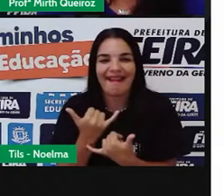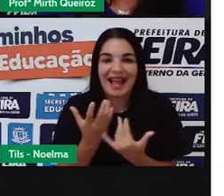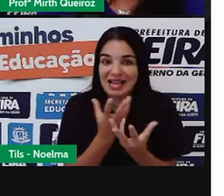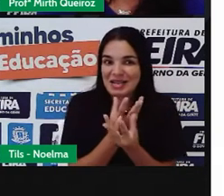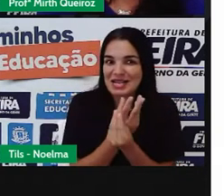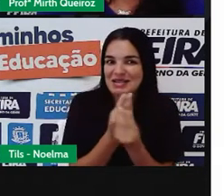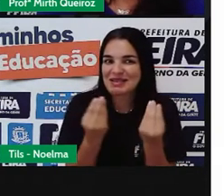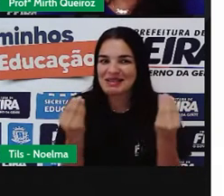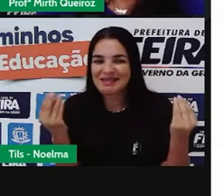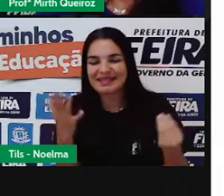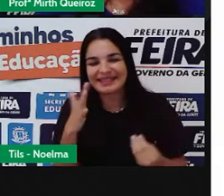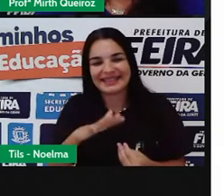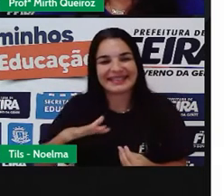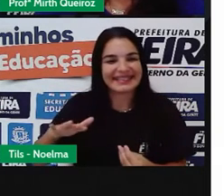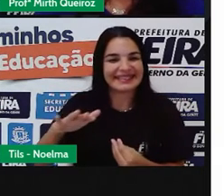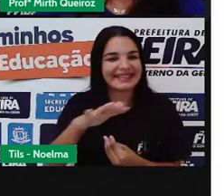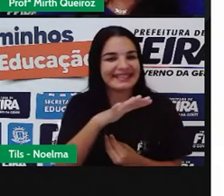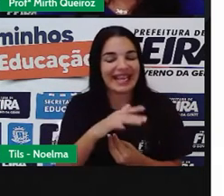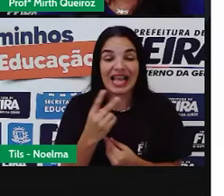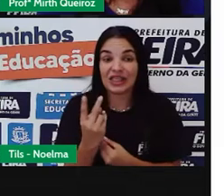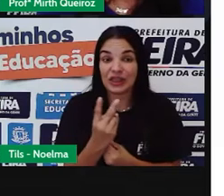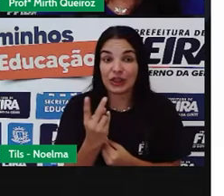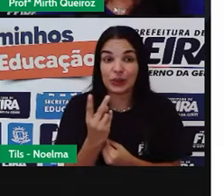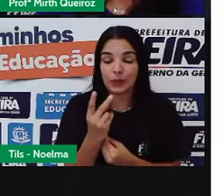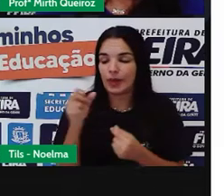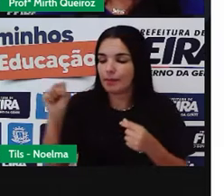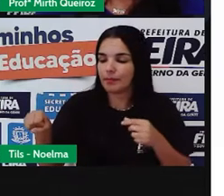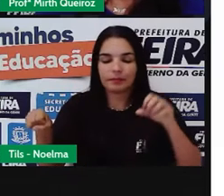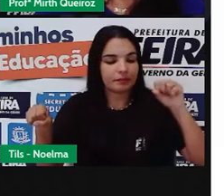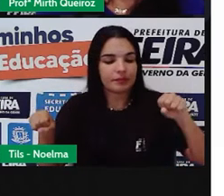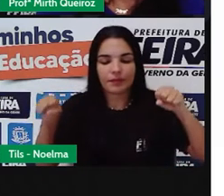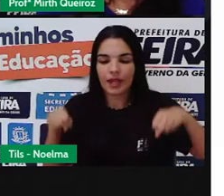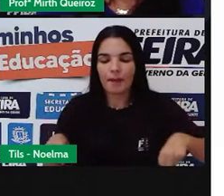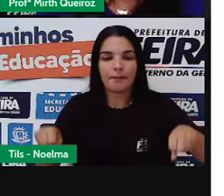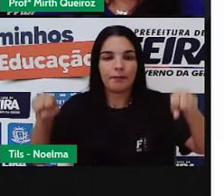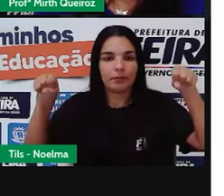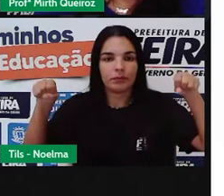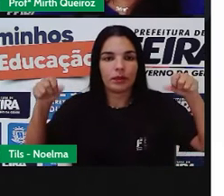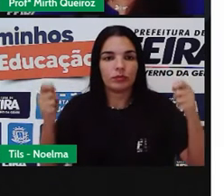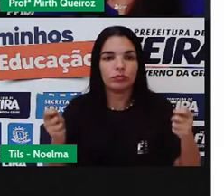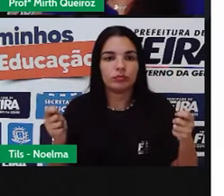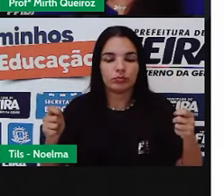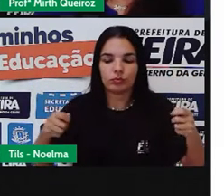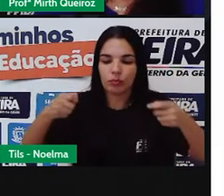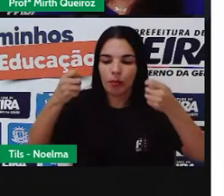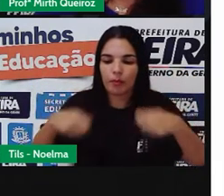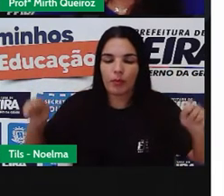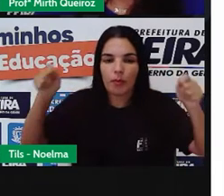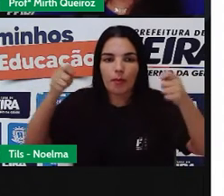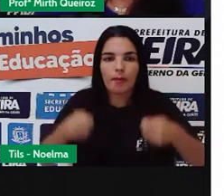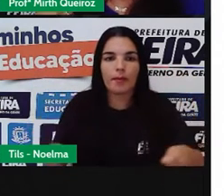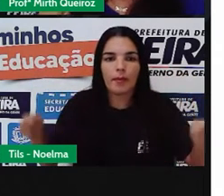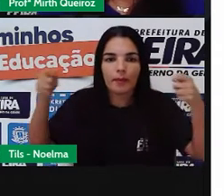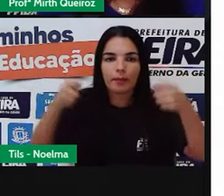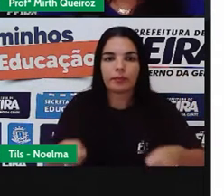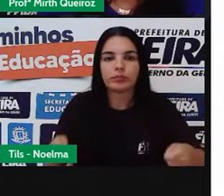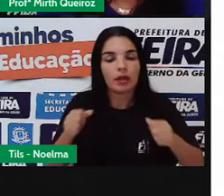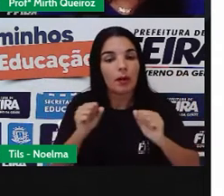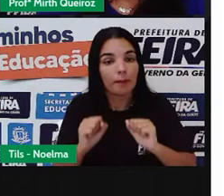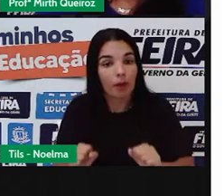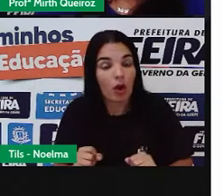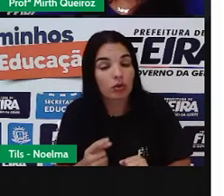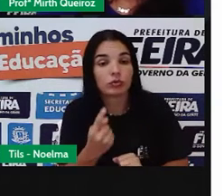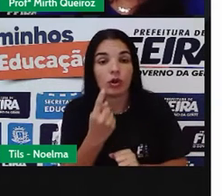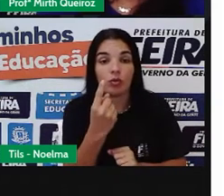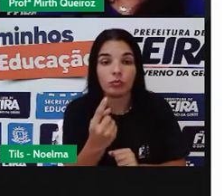mais crianças Então ficam aí duas crianças, uma em cada ponta E a outra criança ou outras crianças, porque pode pular